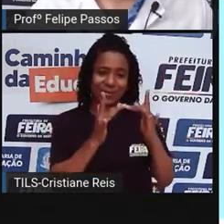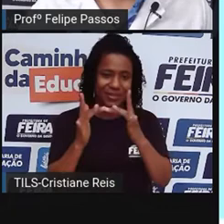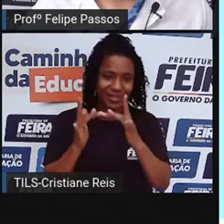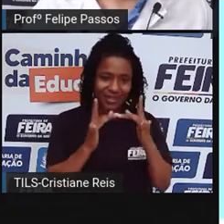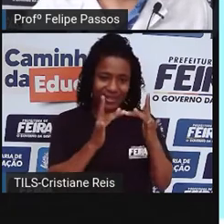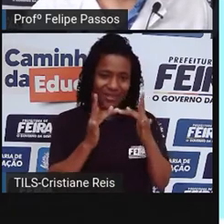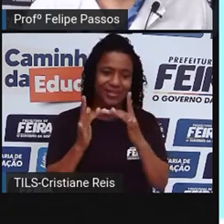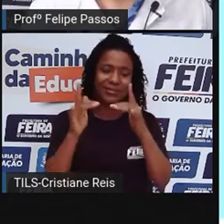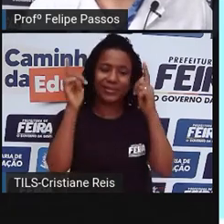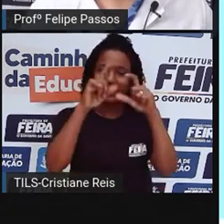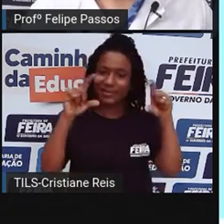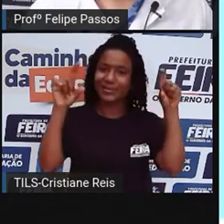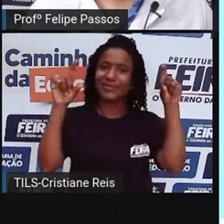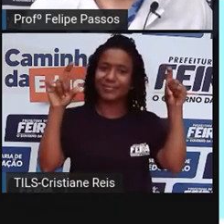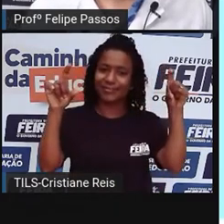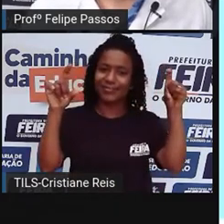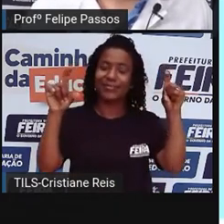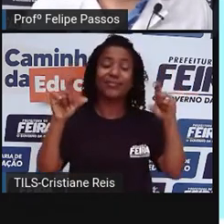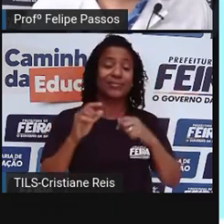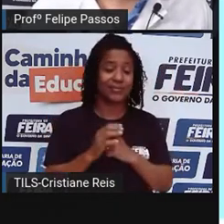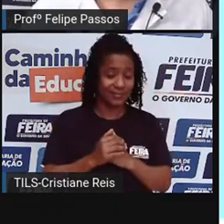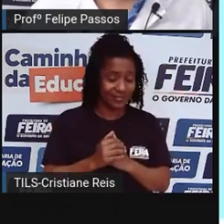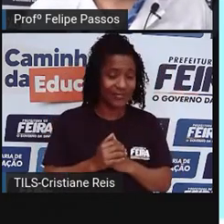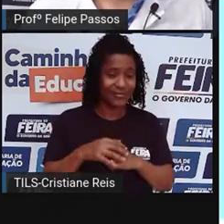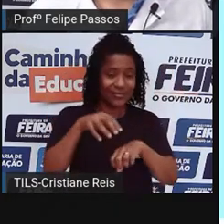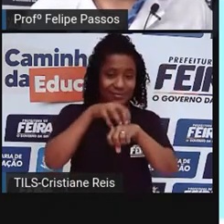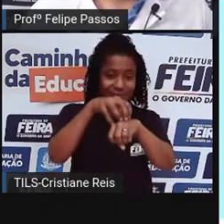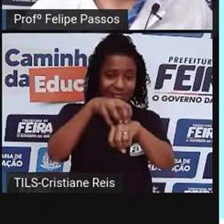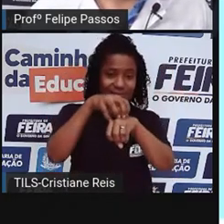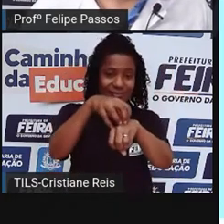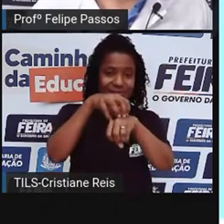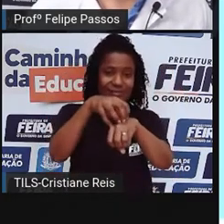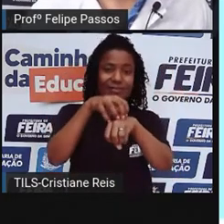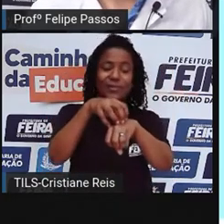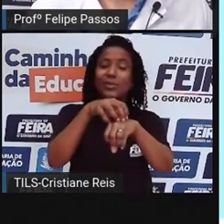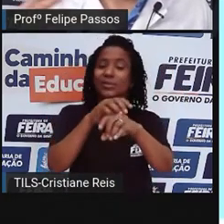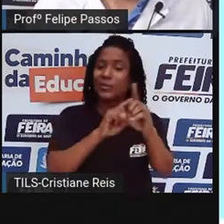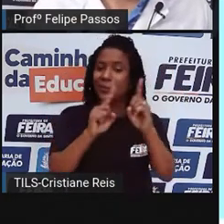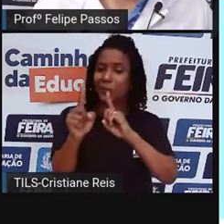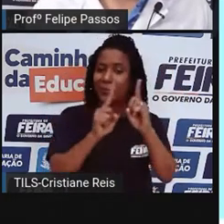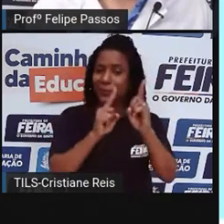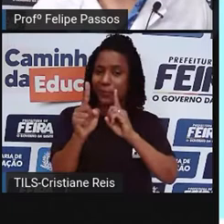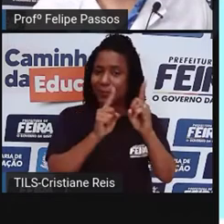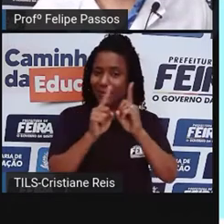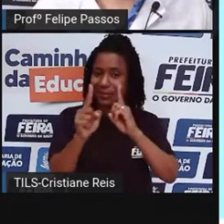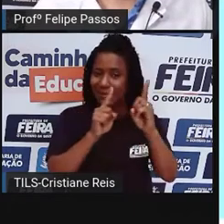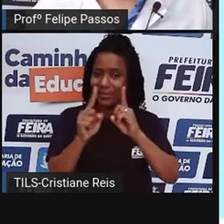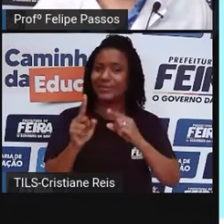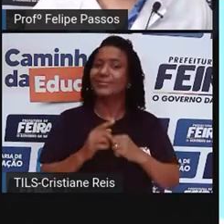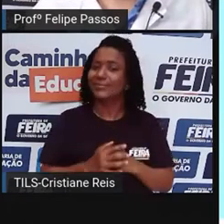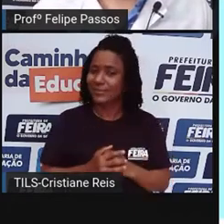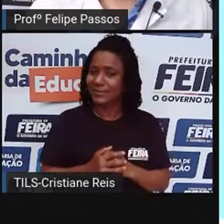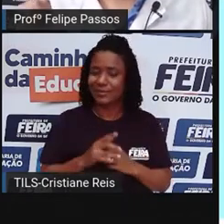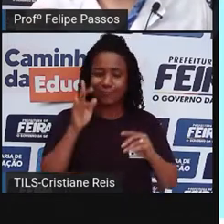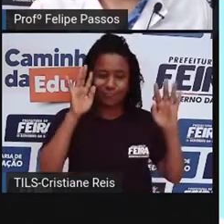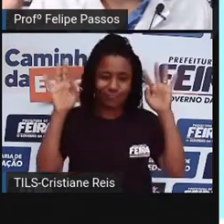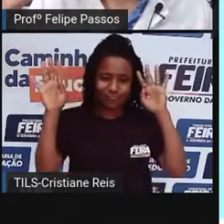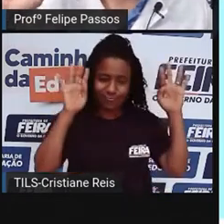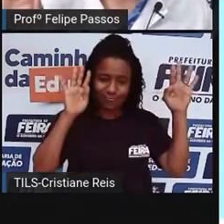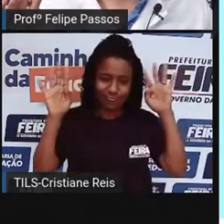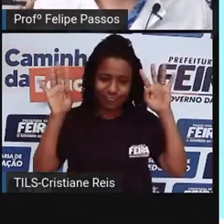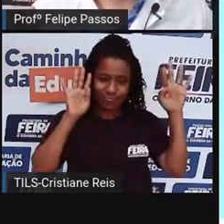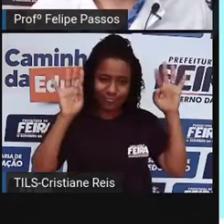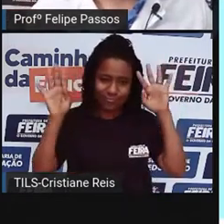dias, que é transporte e trânsito. Você já parou para refletir sobre esse tema? Ou você só